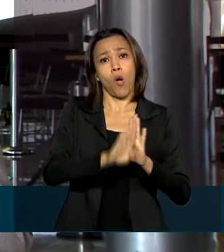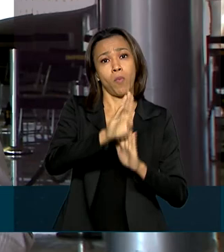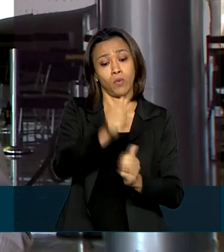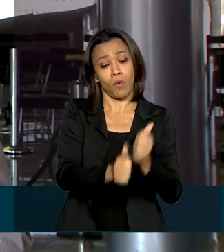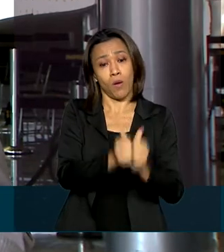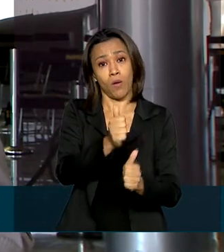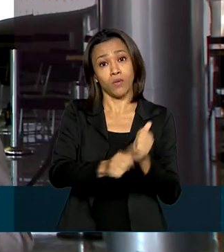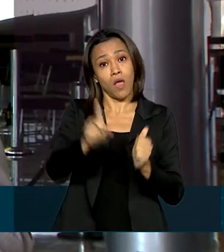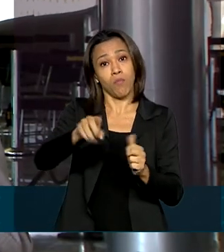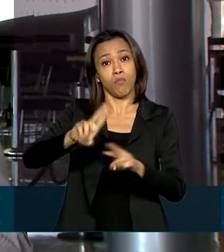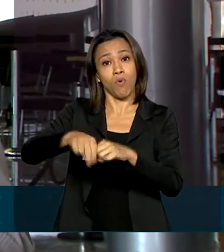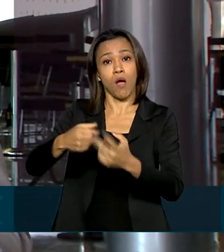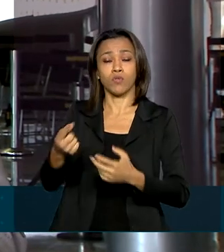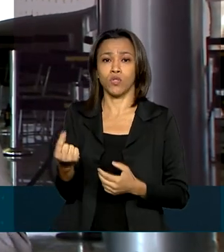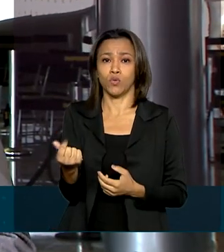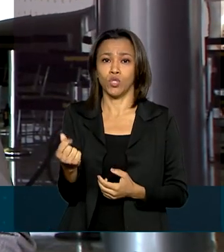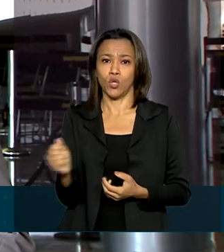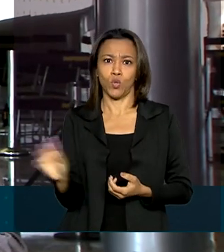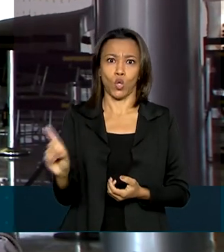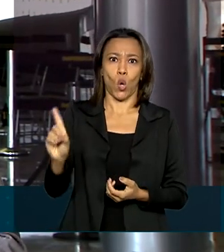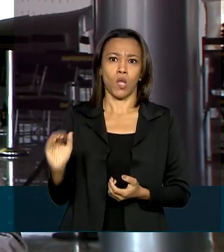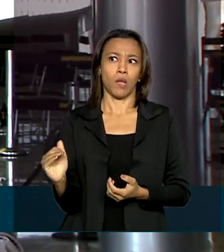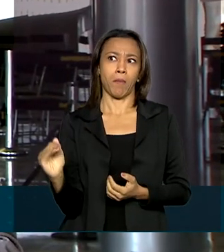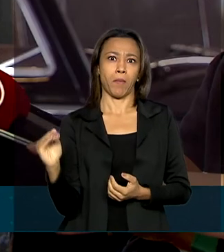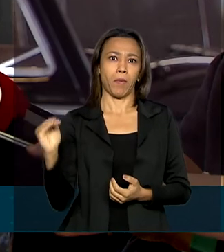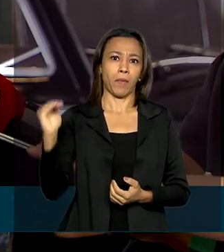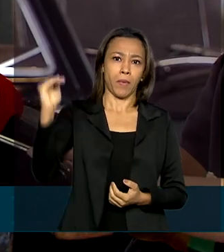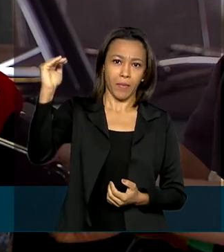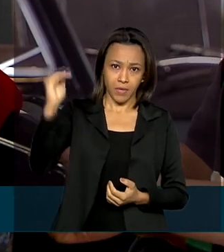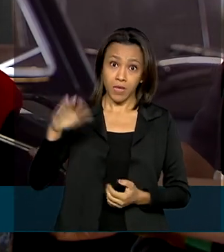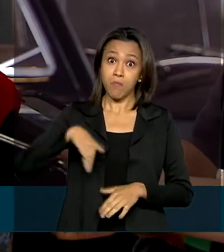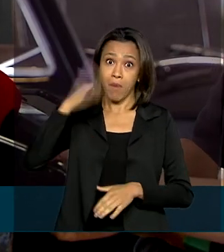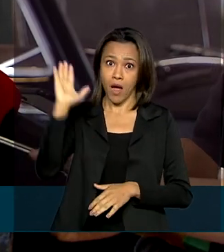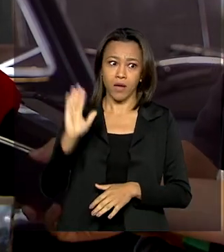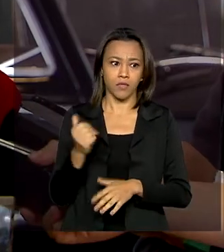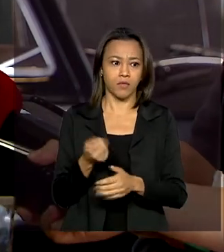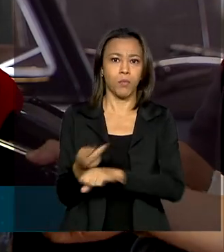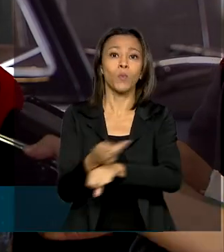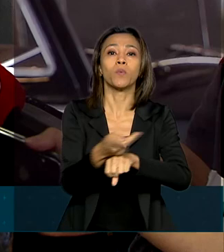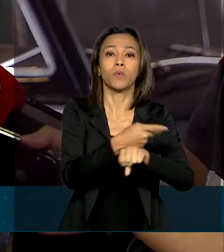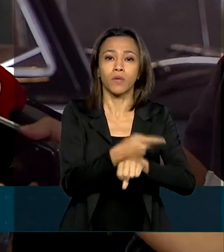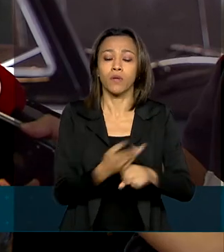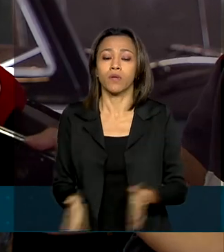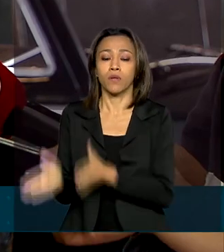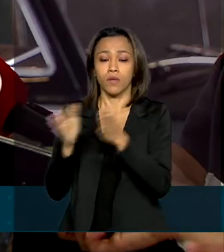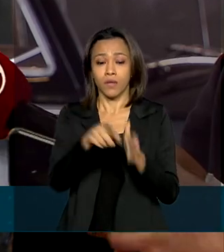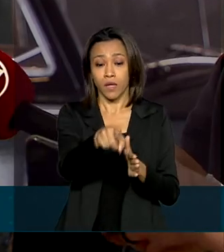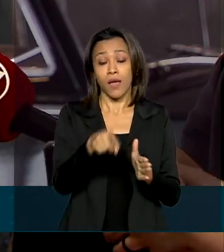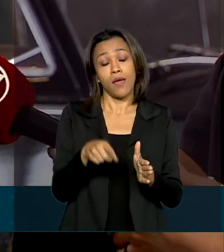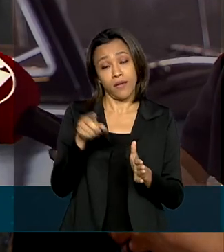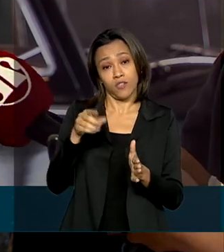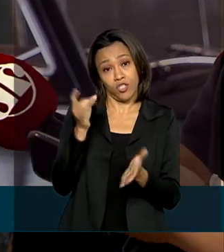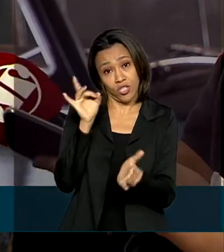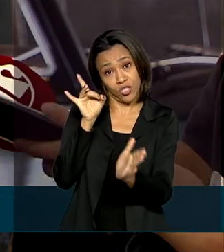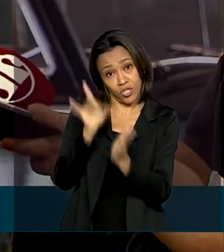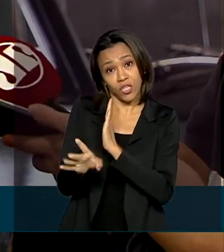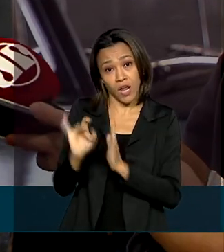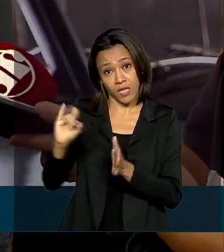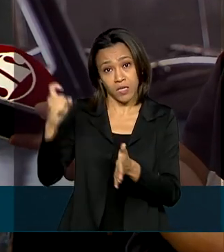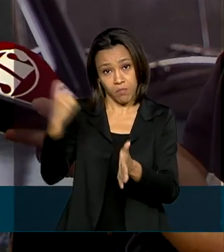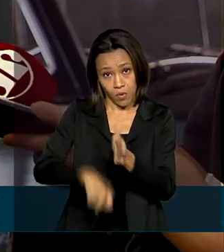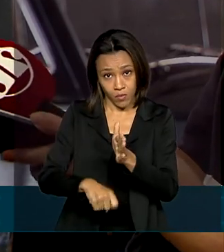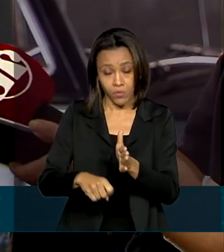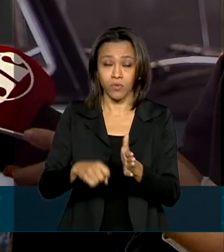valorização do dólar e maior demanda pelo produto. Essa tirada da tarifa de importação e autorizou